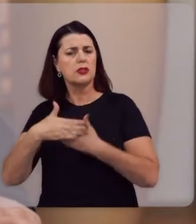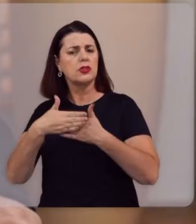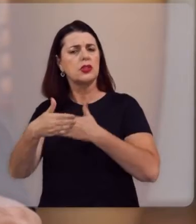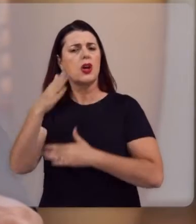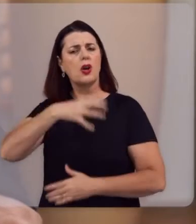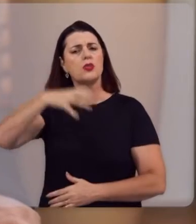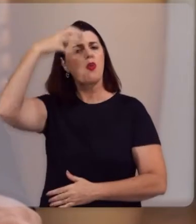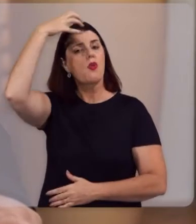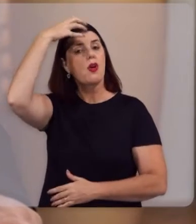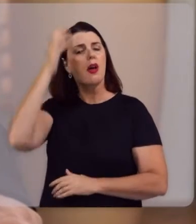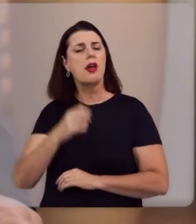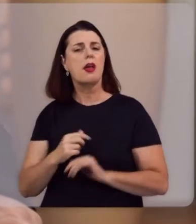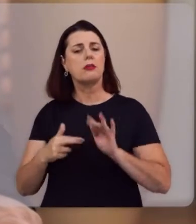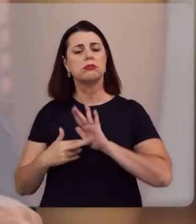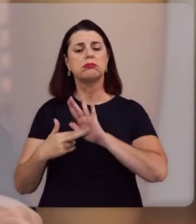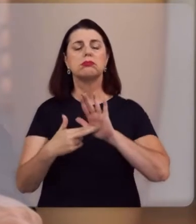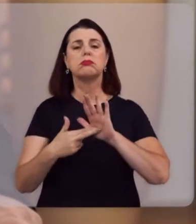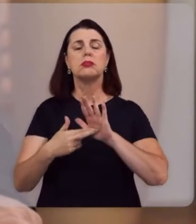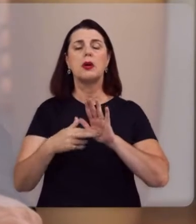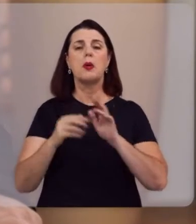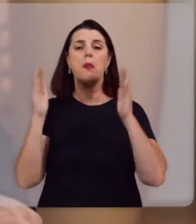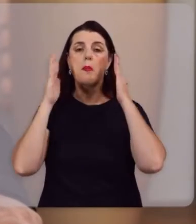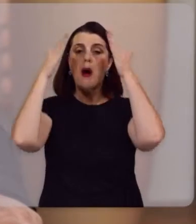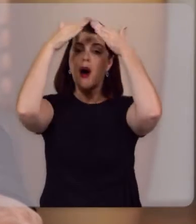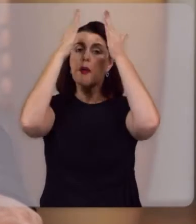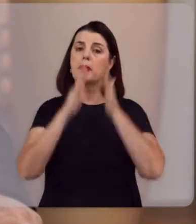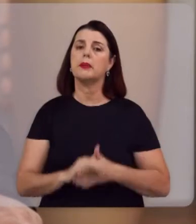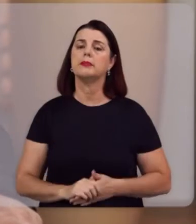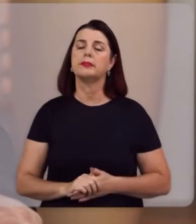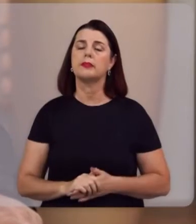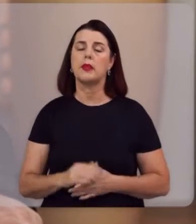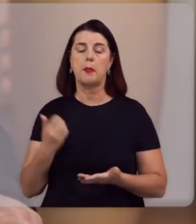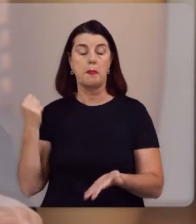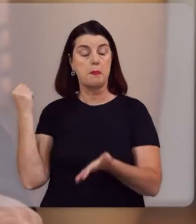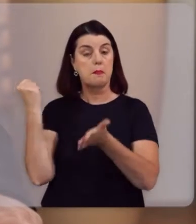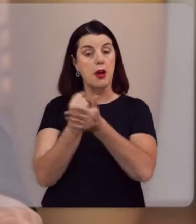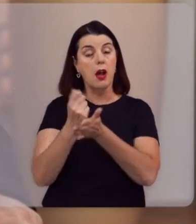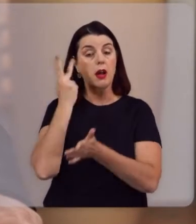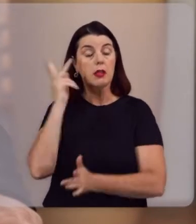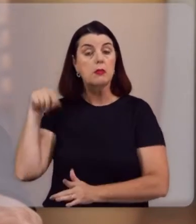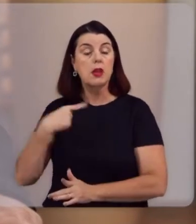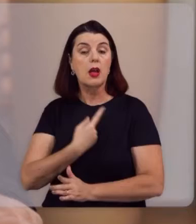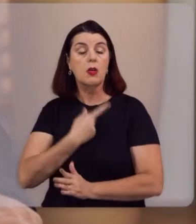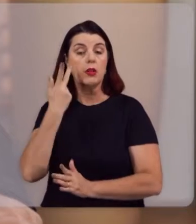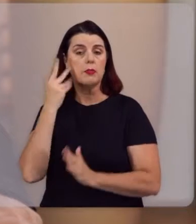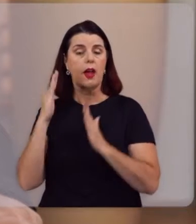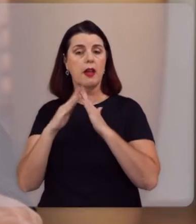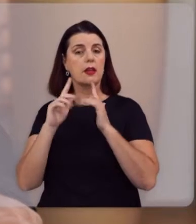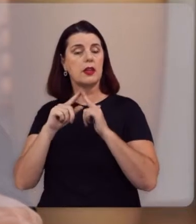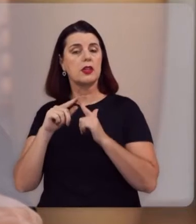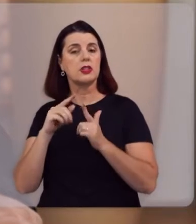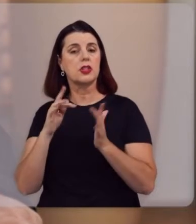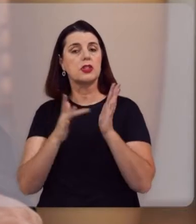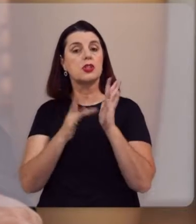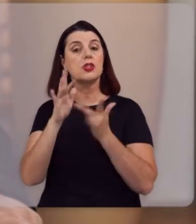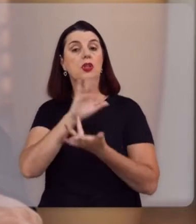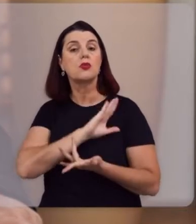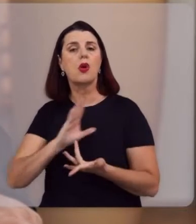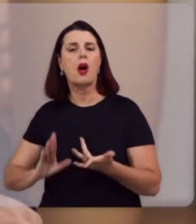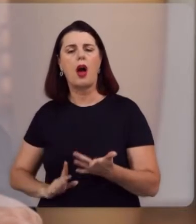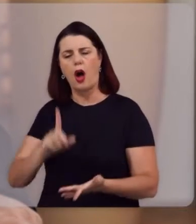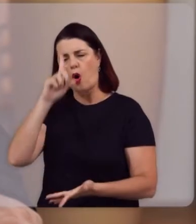Carlos V e do representante do Papa, ficou marcado para nós, que para a Igreja de Cristo, a autoridade